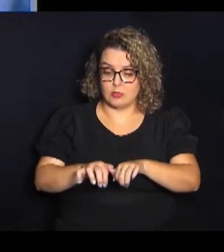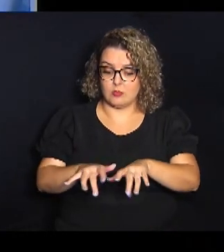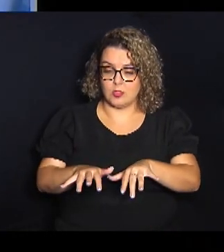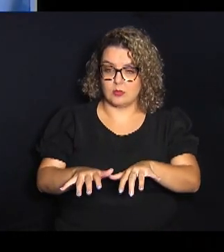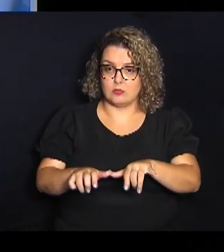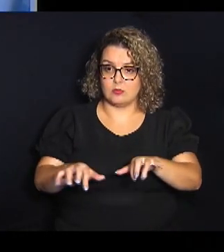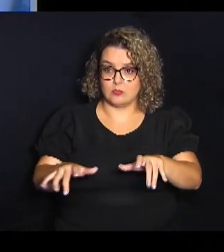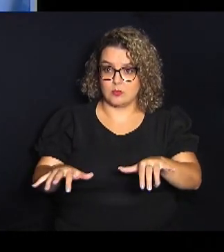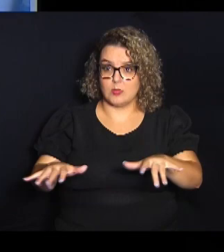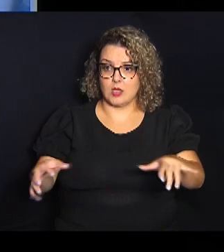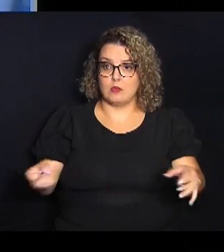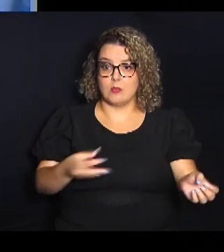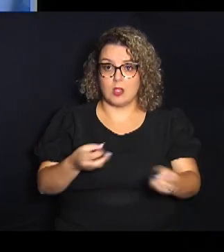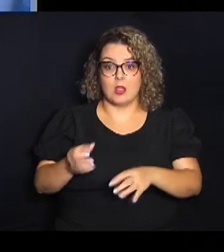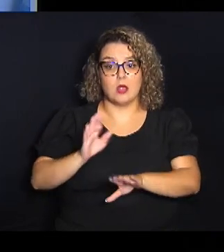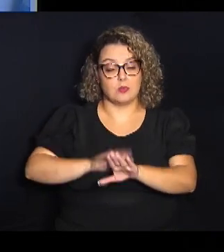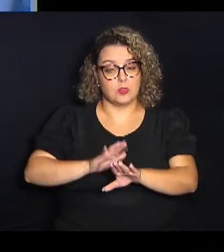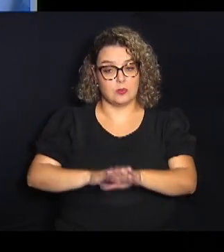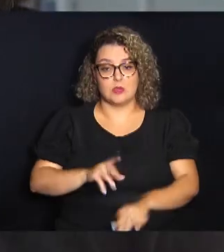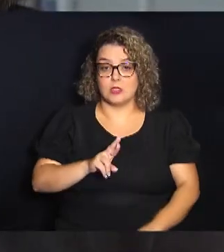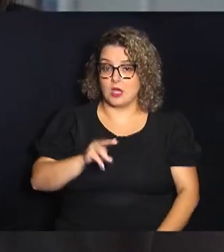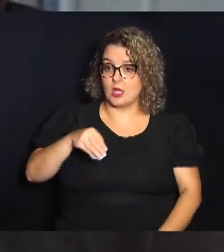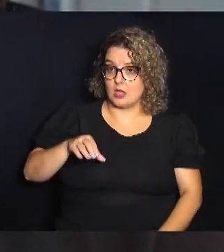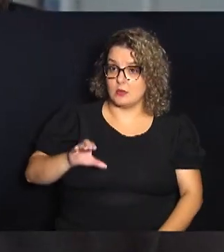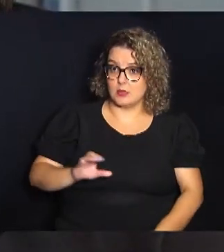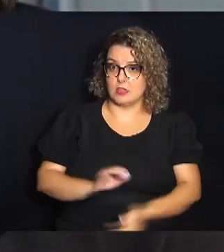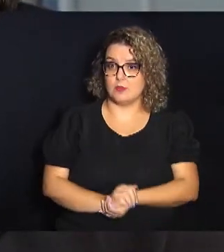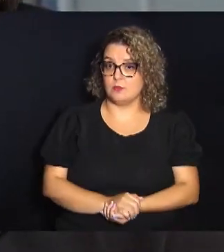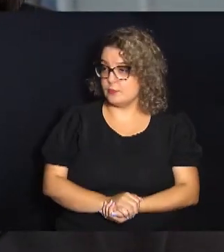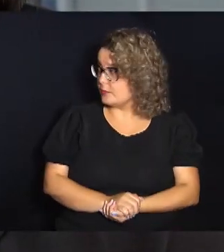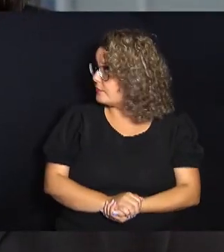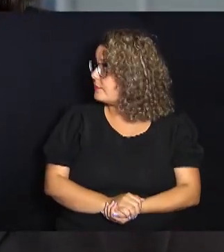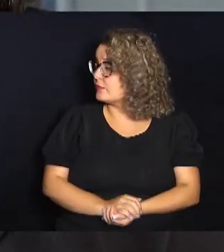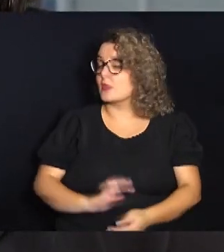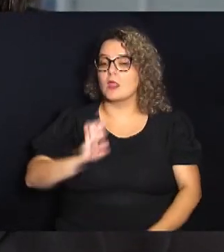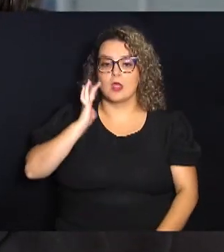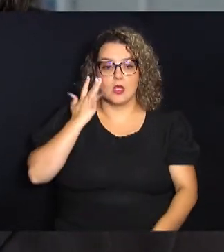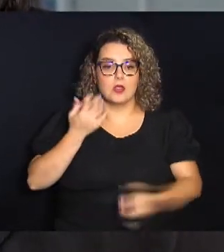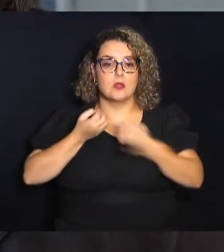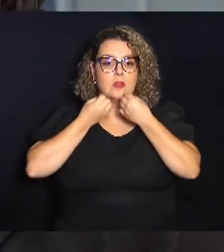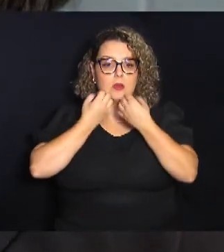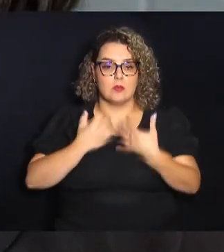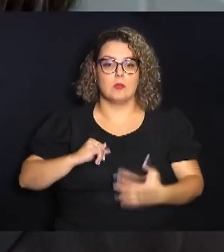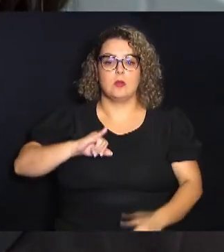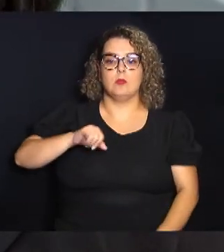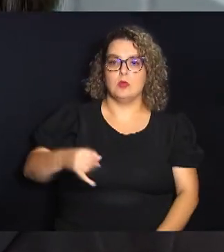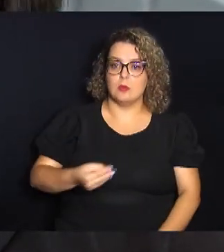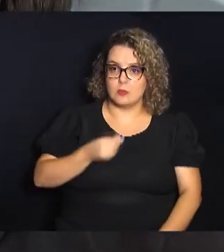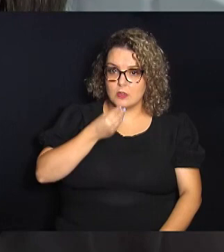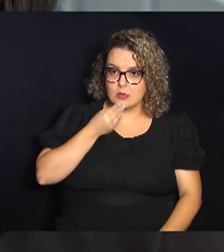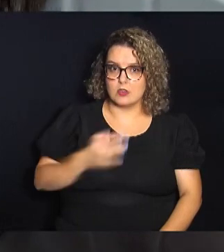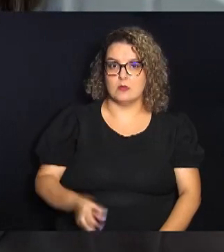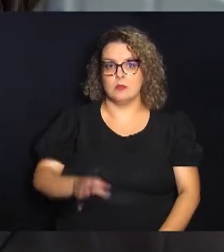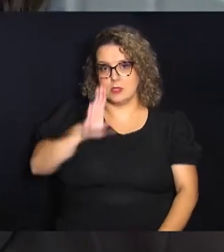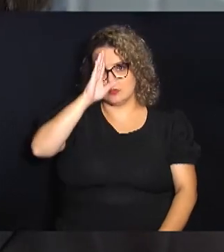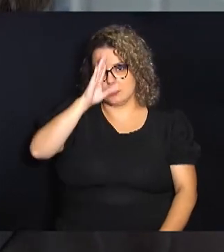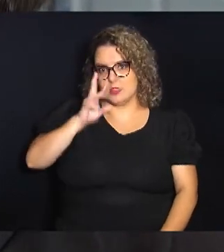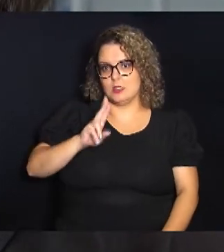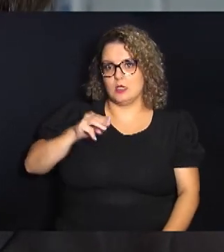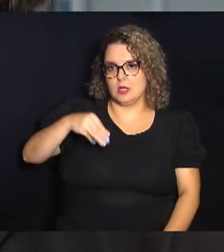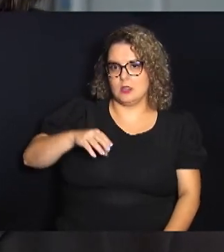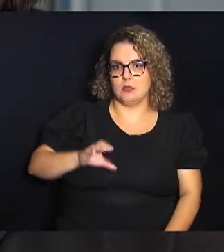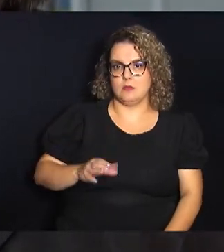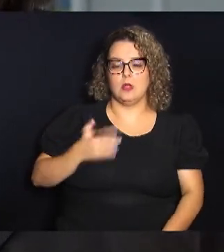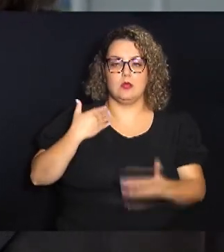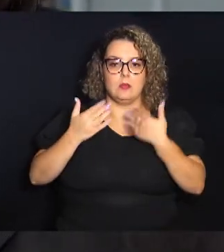e ações possíveis na RMC. Eu acho que é uma boa oportunidade, né? Para os municípios, principalmente da RMC, conversarem